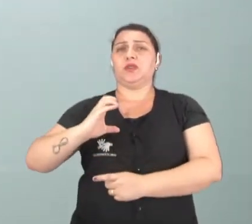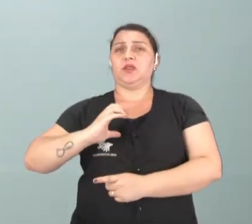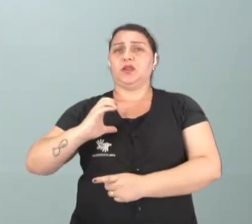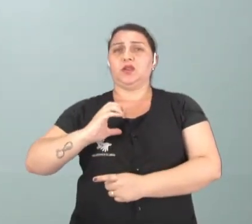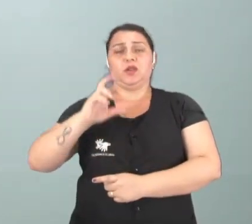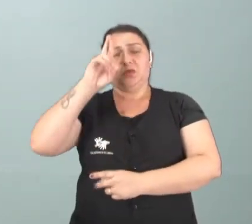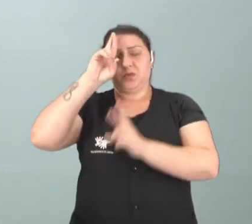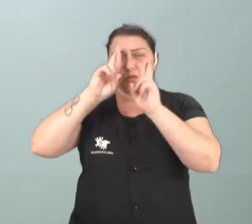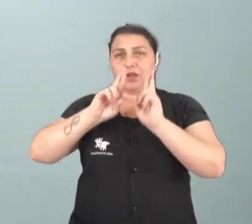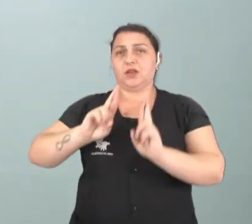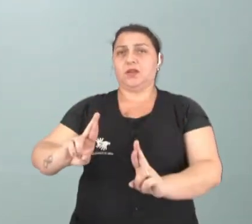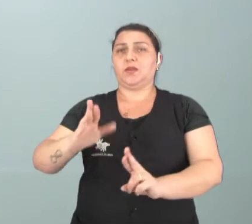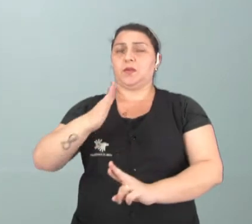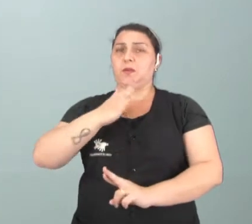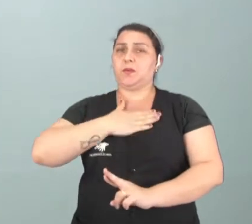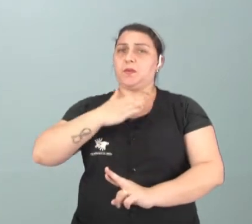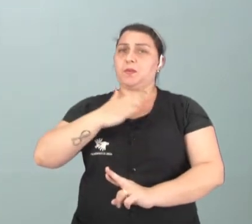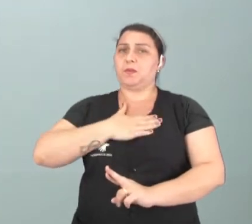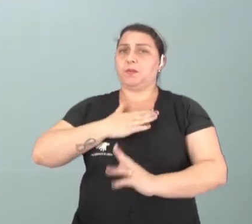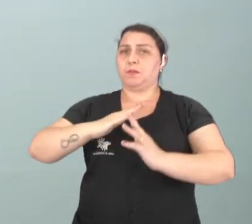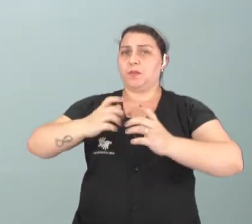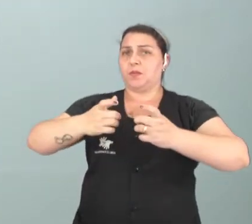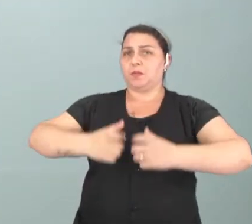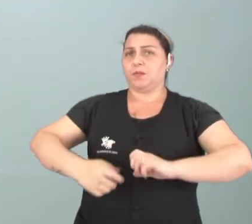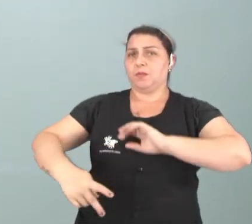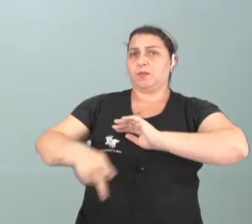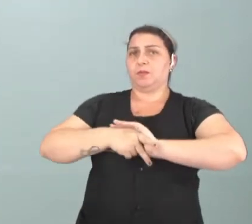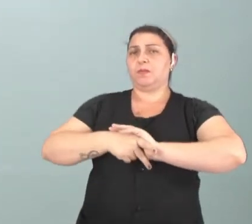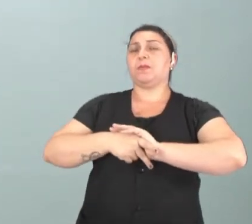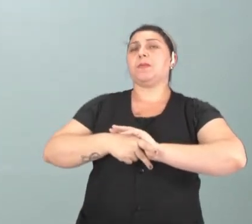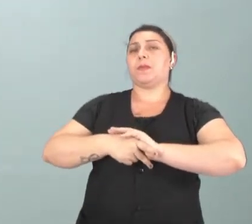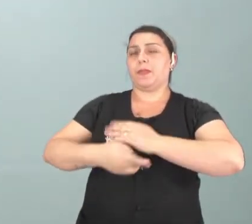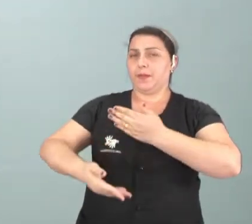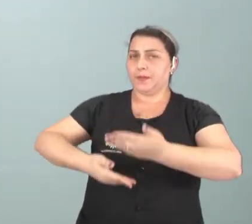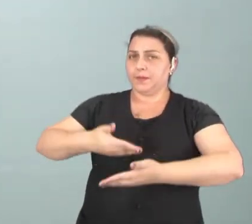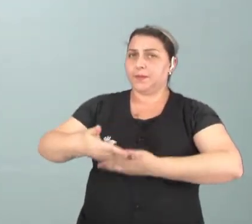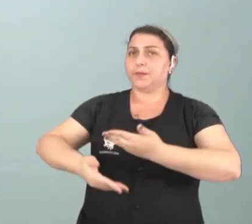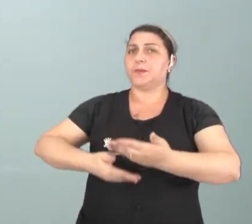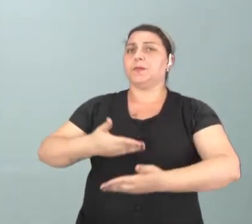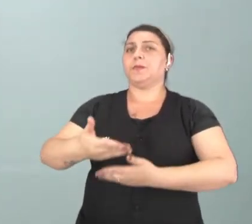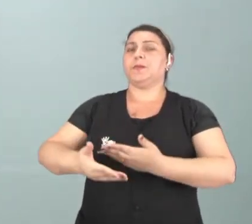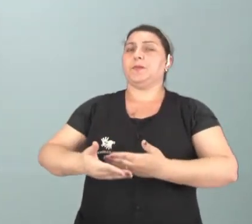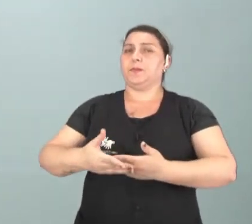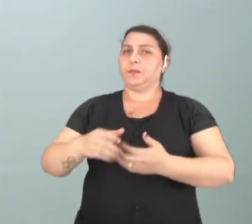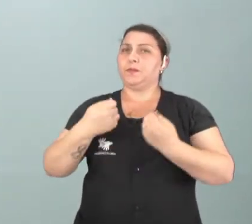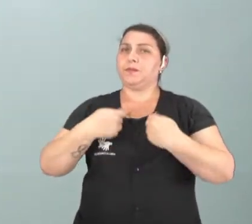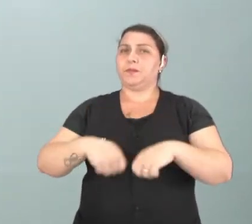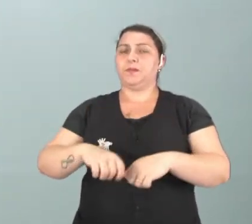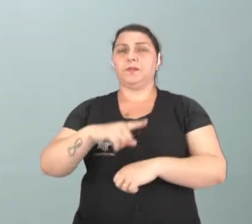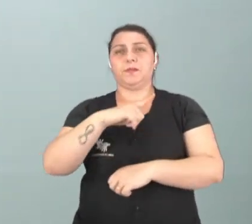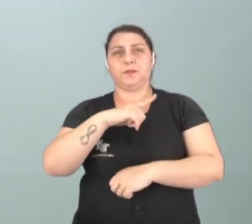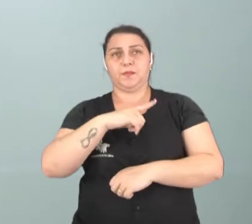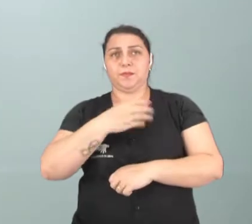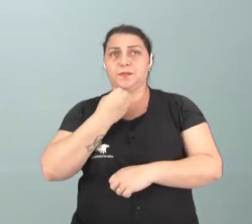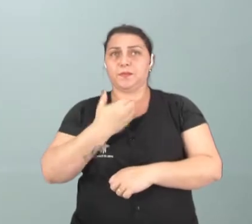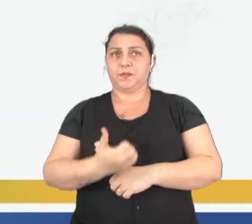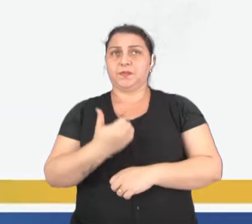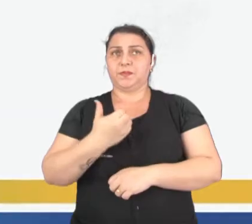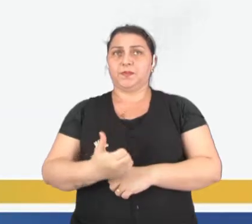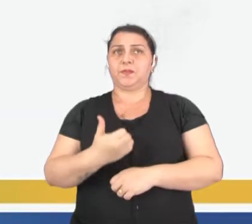que ele não respeita o meu espaço, não respeita a convivência harmoniosa que deve ser. Tudo bem?